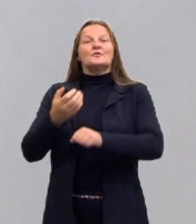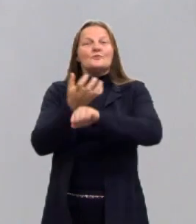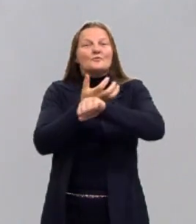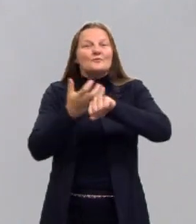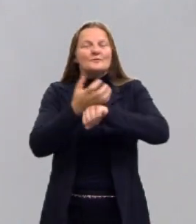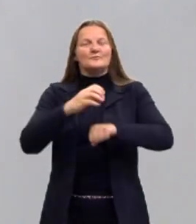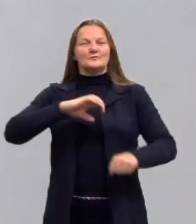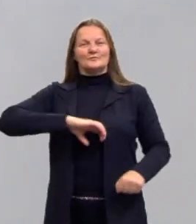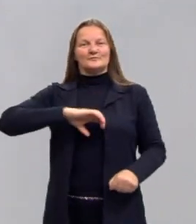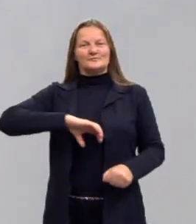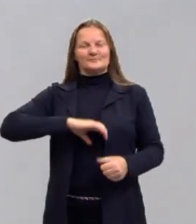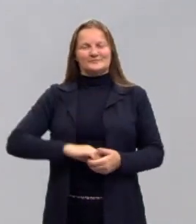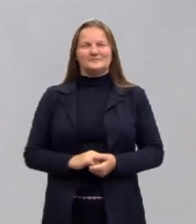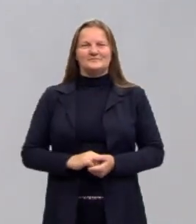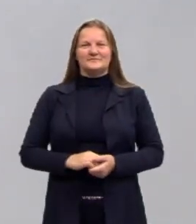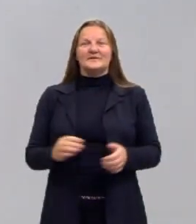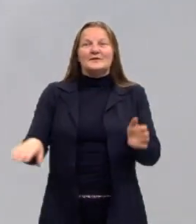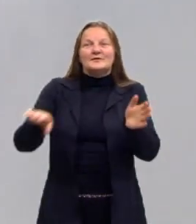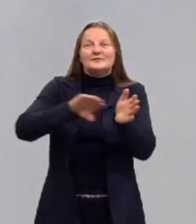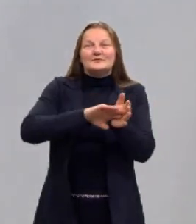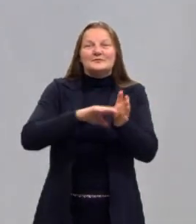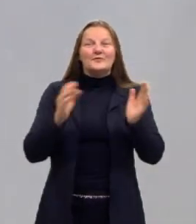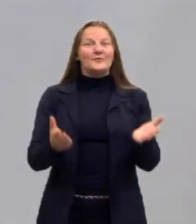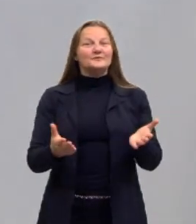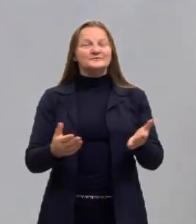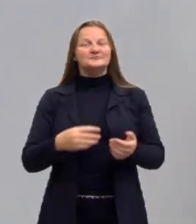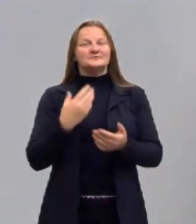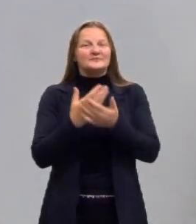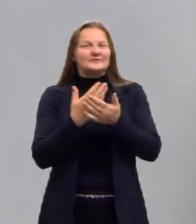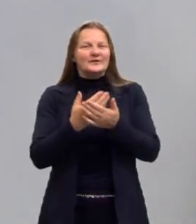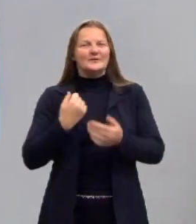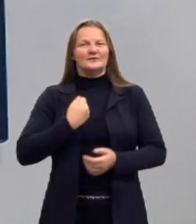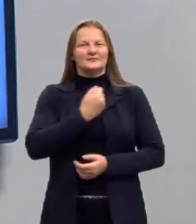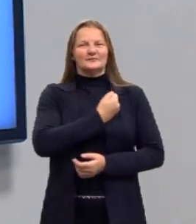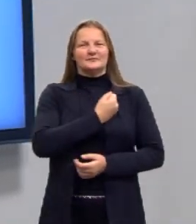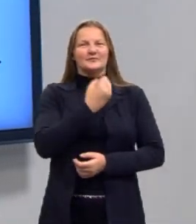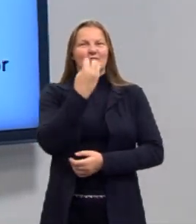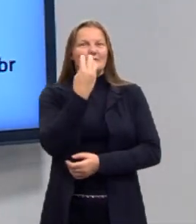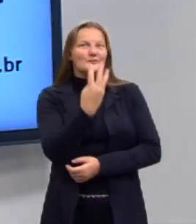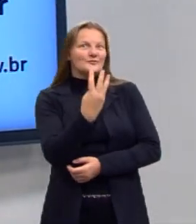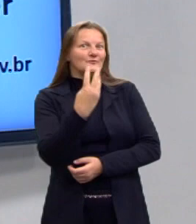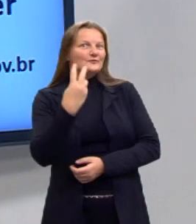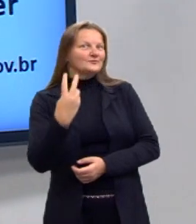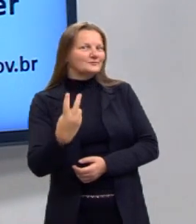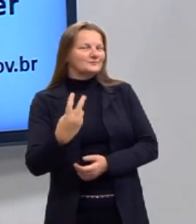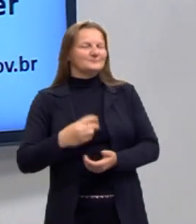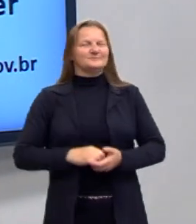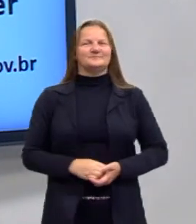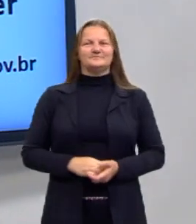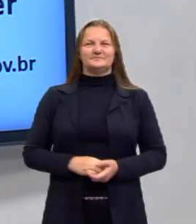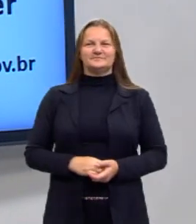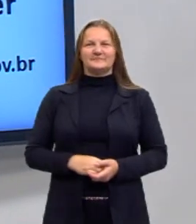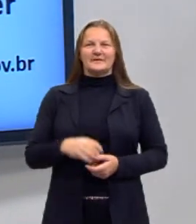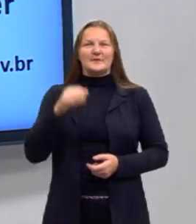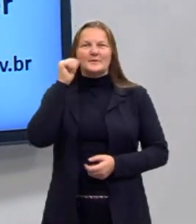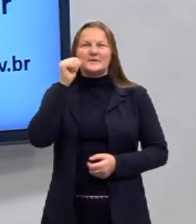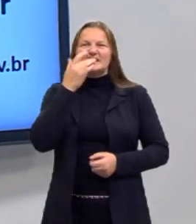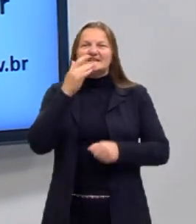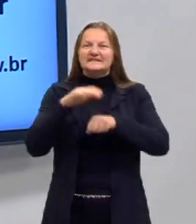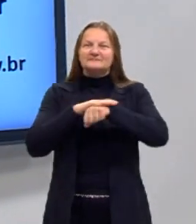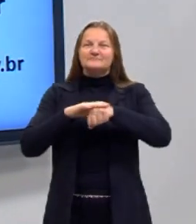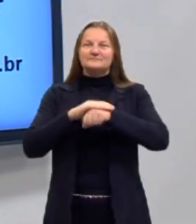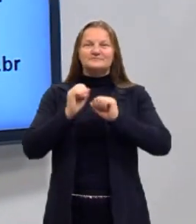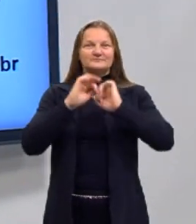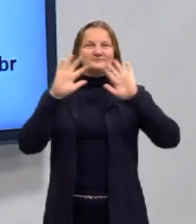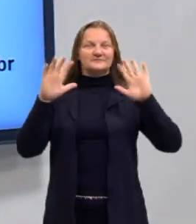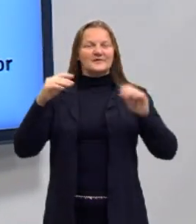língua portuguesa. Chegamos hoje na nossa aula de número 32. Eu sou uma mulher branca,